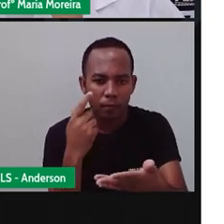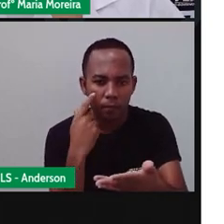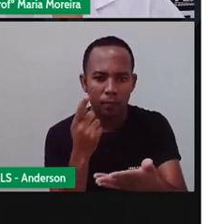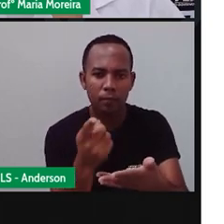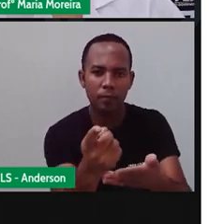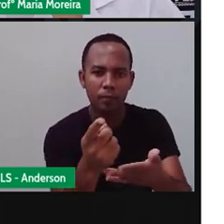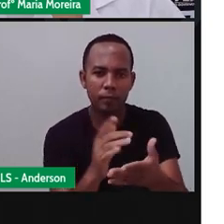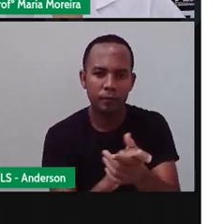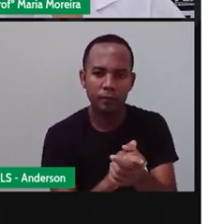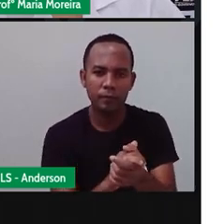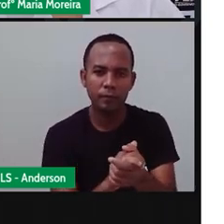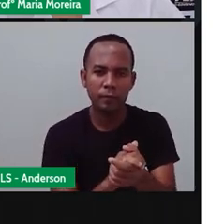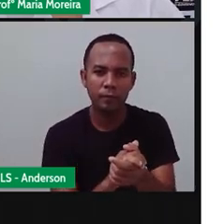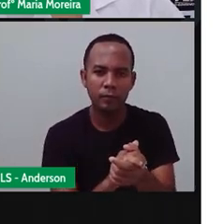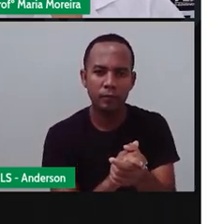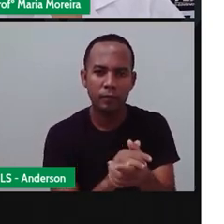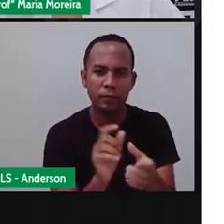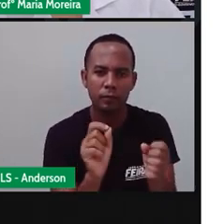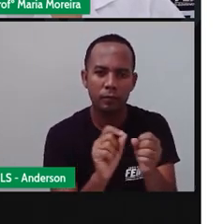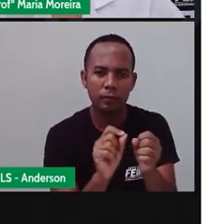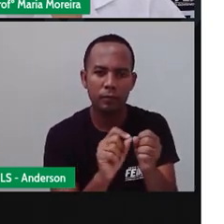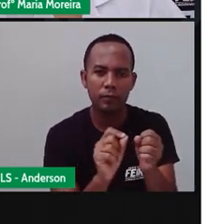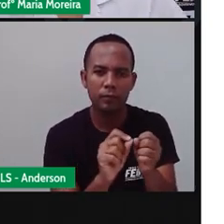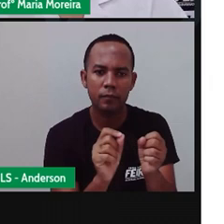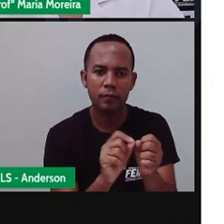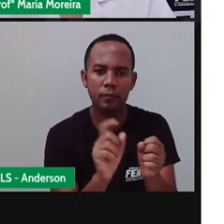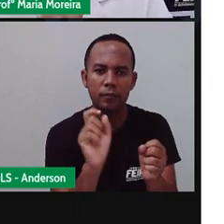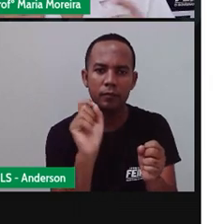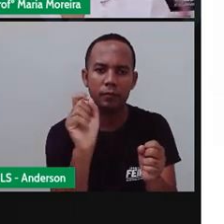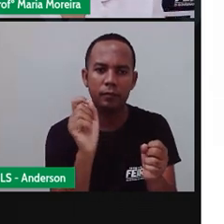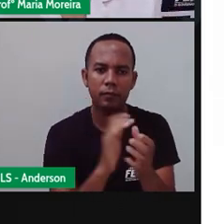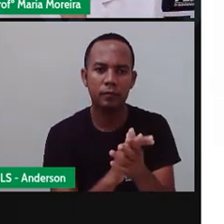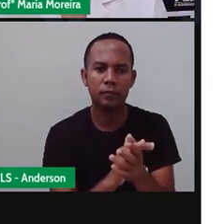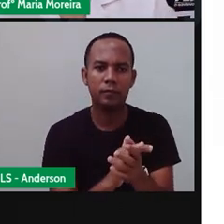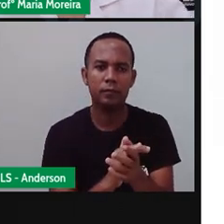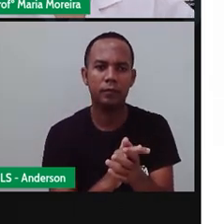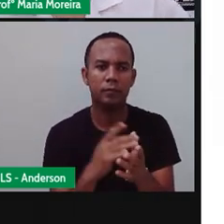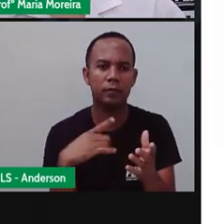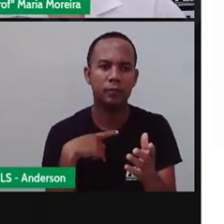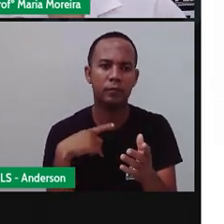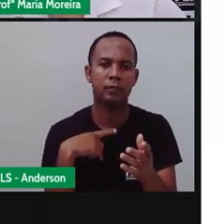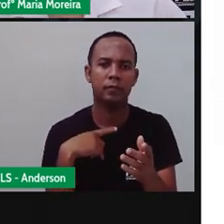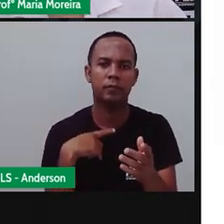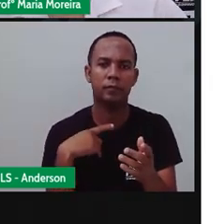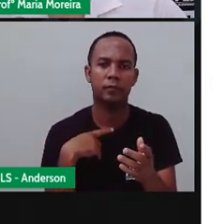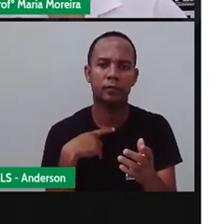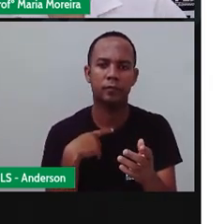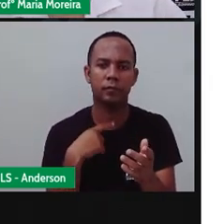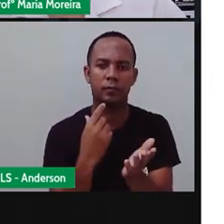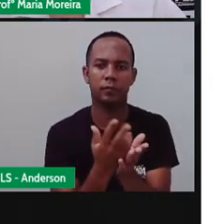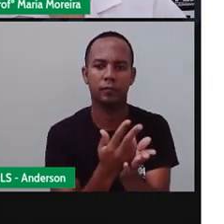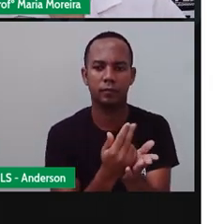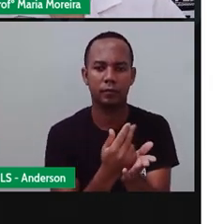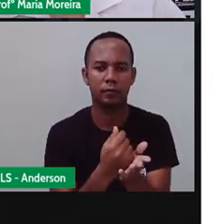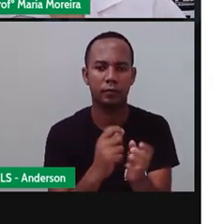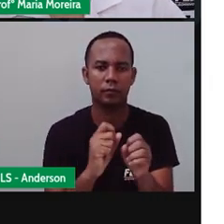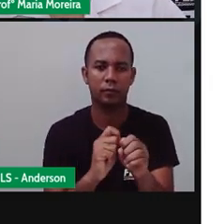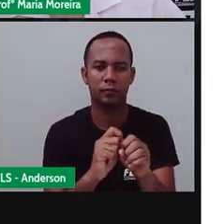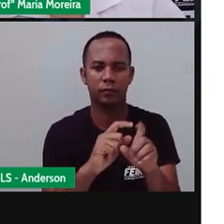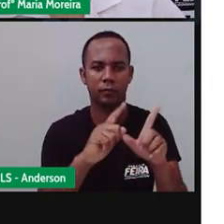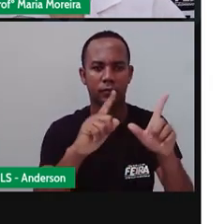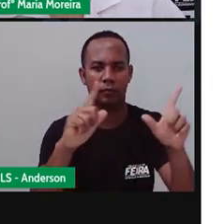olha. Eu vou fazer o quê? Trazer uma imagem para poder ampliar. A proporção aqui tem um,